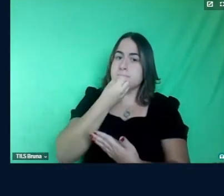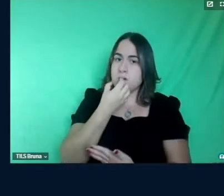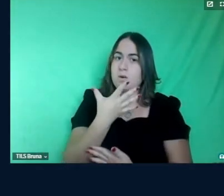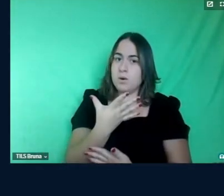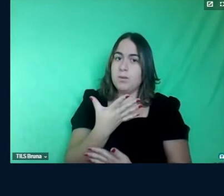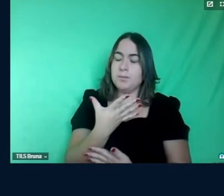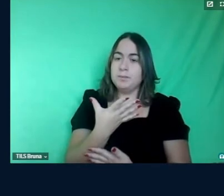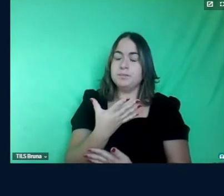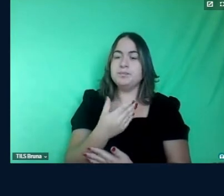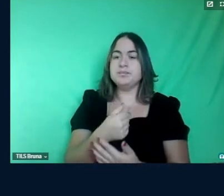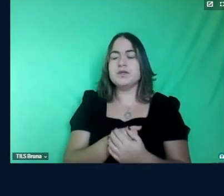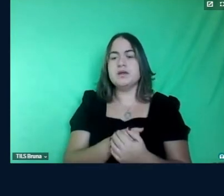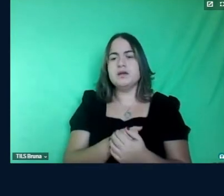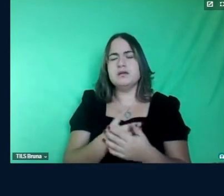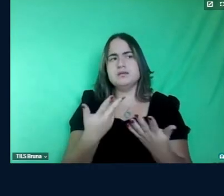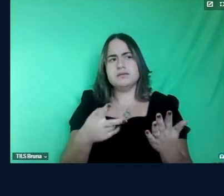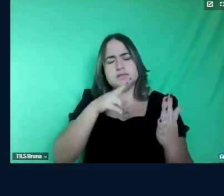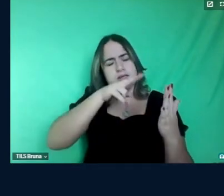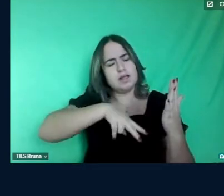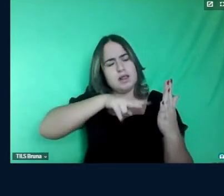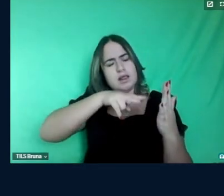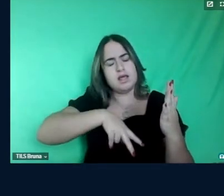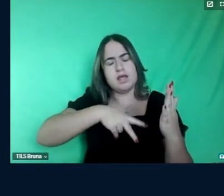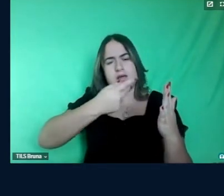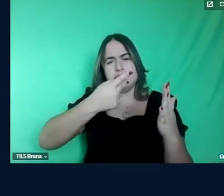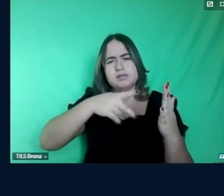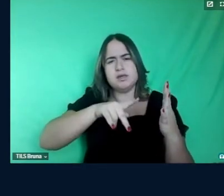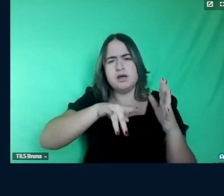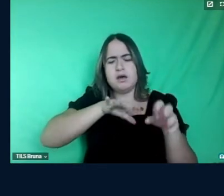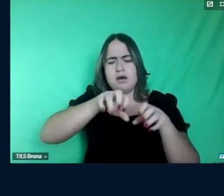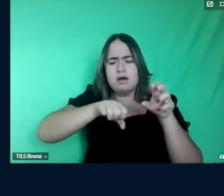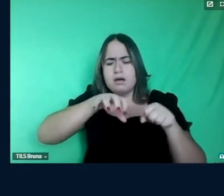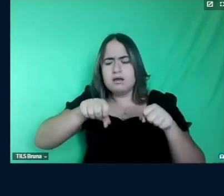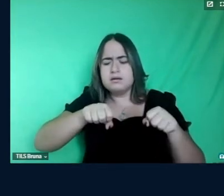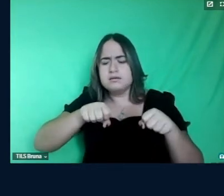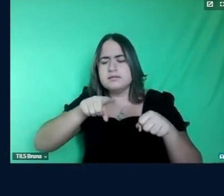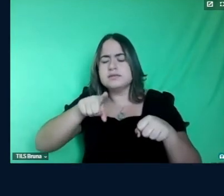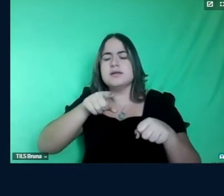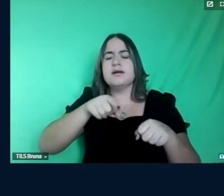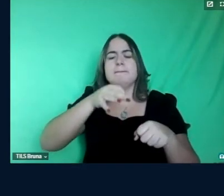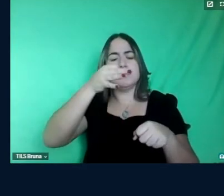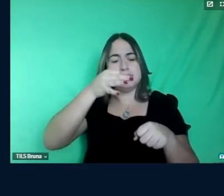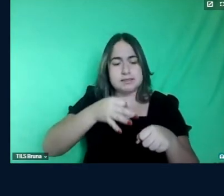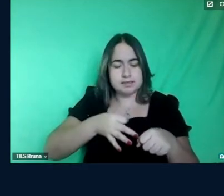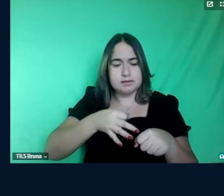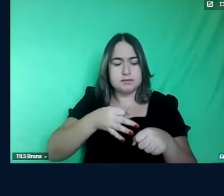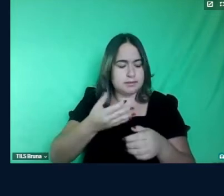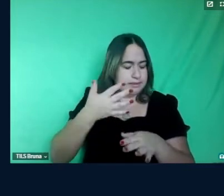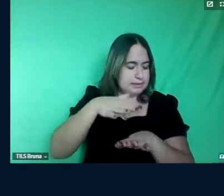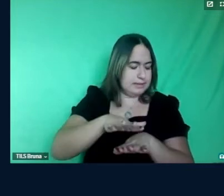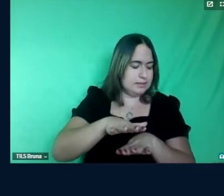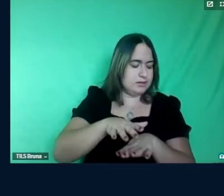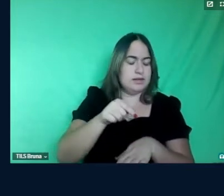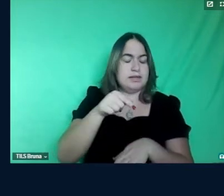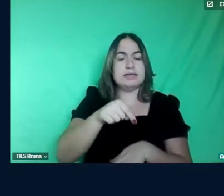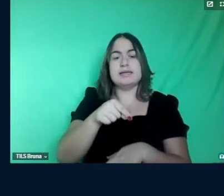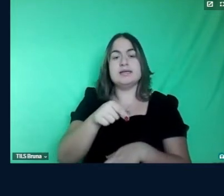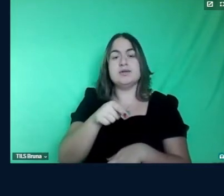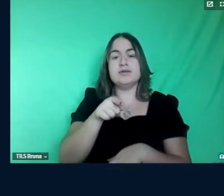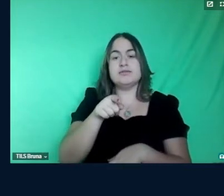também ao ler os teus dados eu vejo que você está realmente muito por dentro daquilo que você está